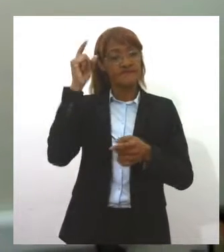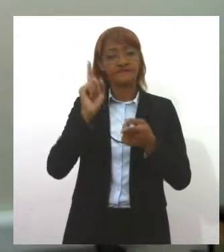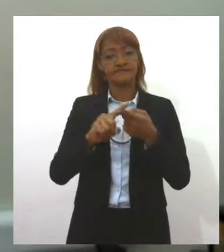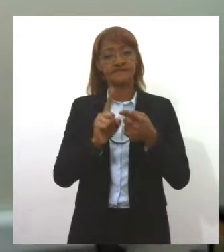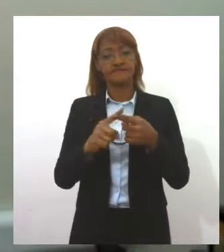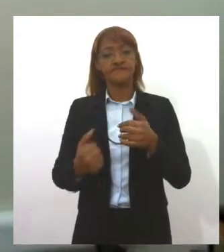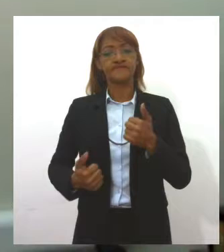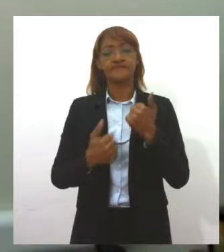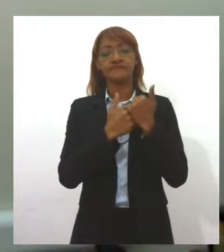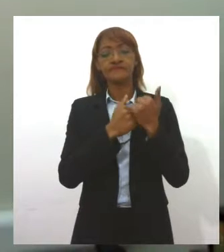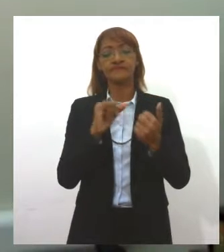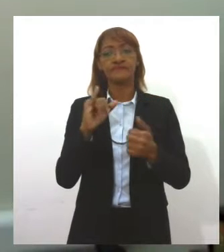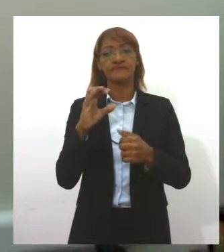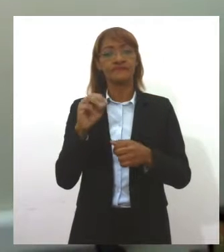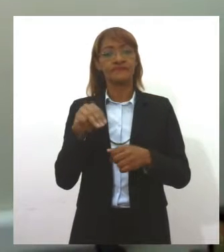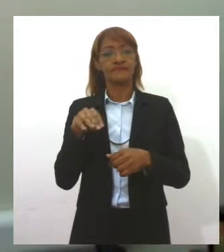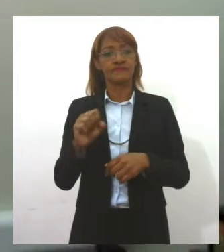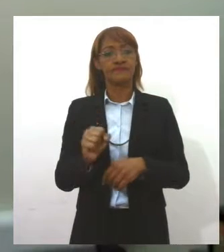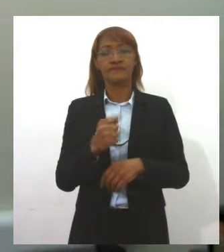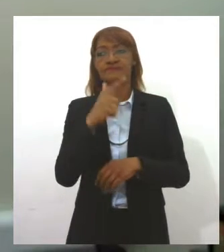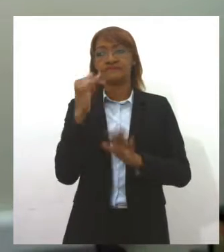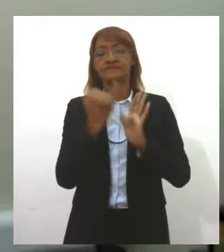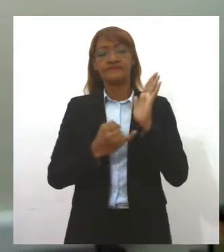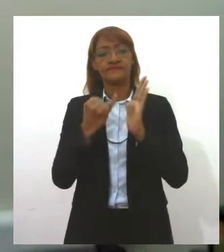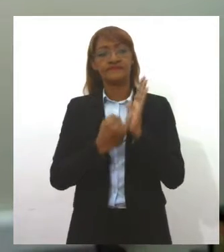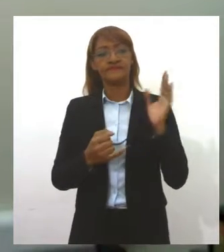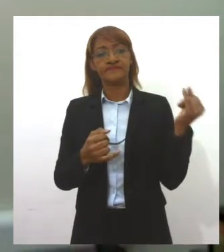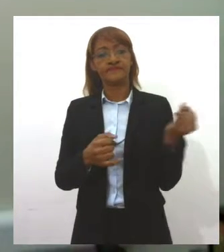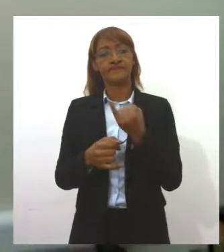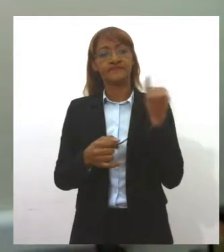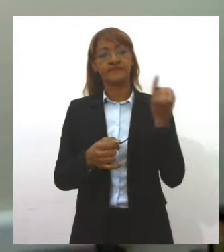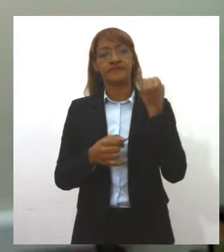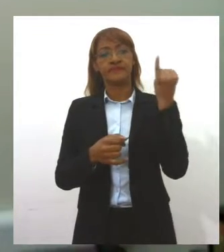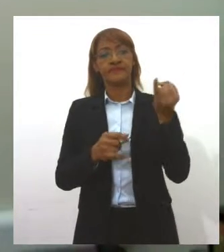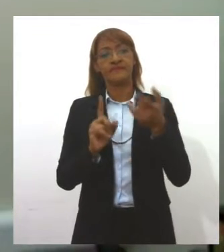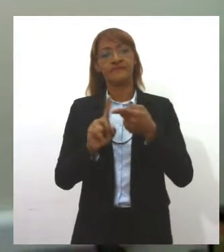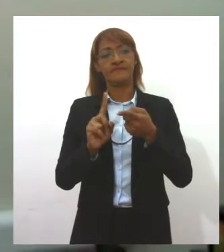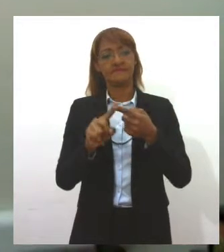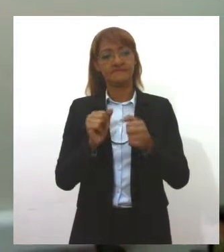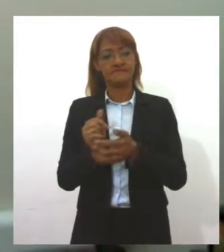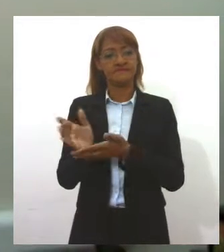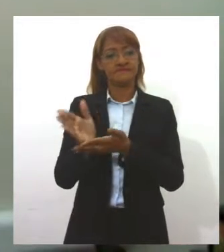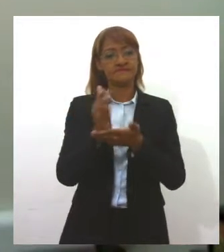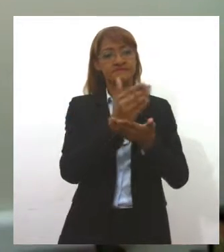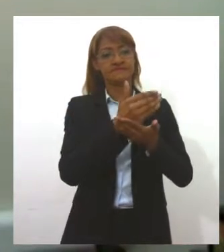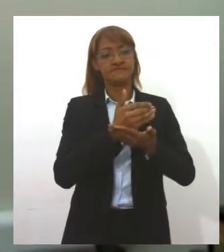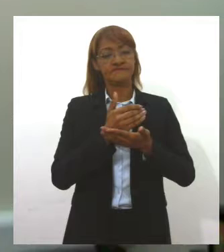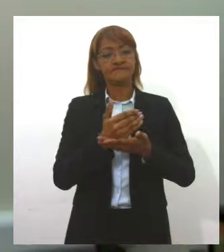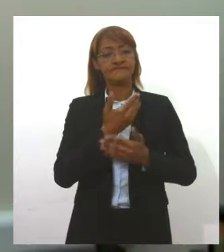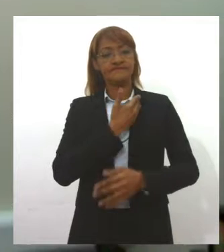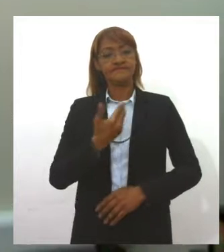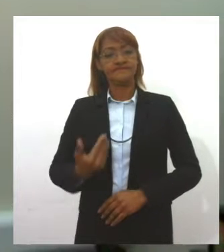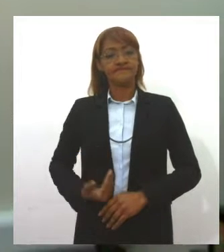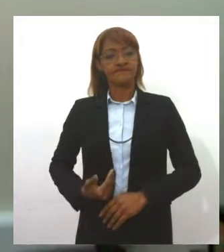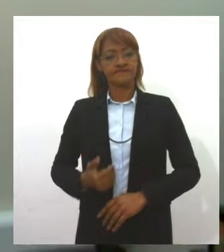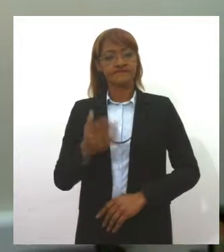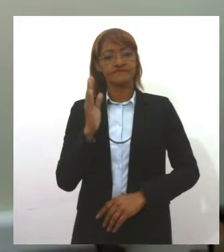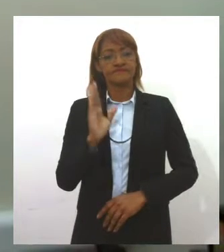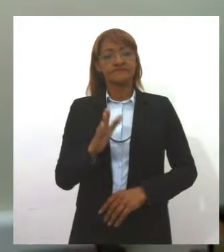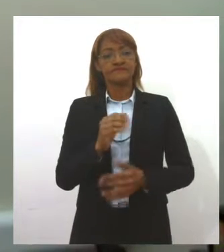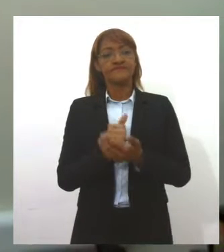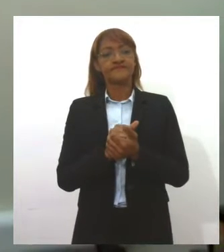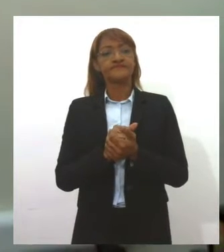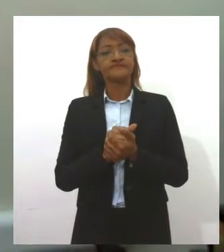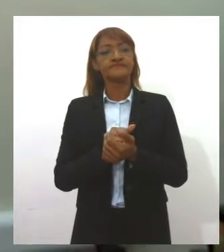que o ICMS e os outros impostos são importantes fontes de recurso para o governo, é através desses impostos